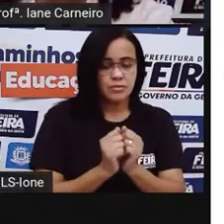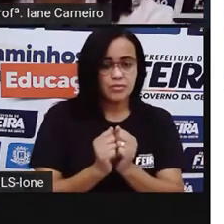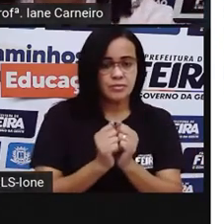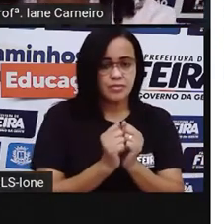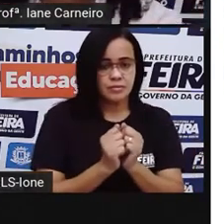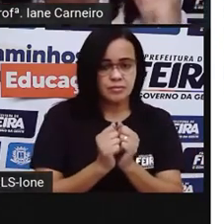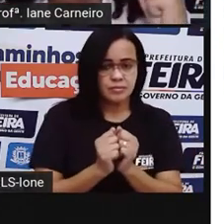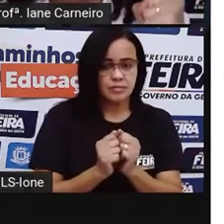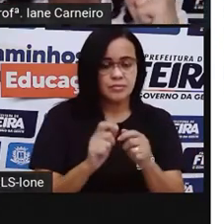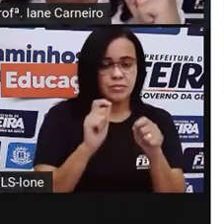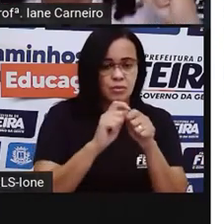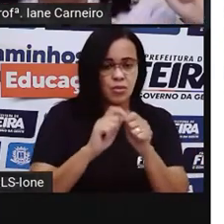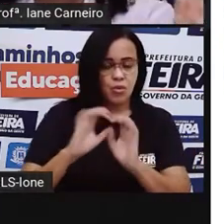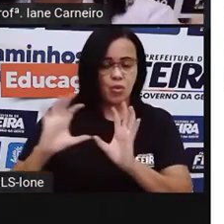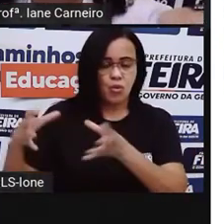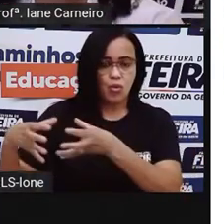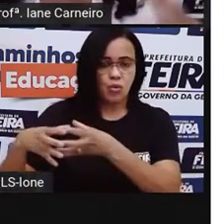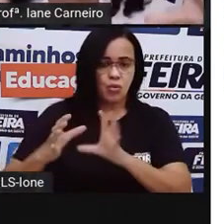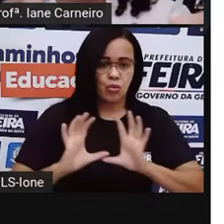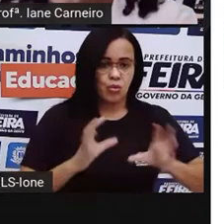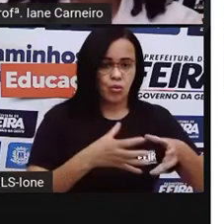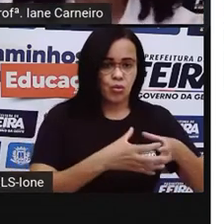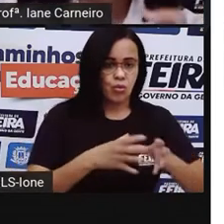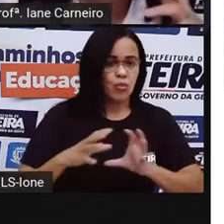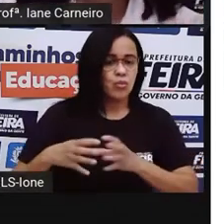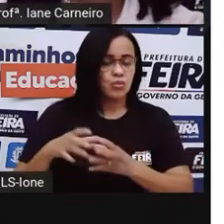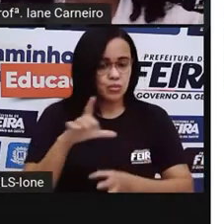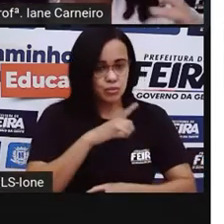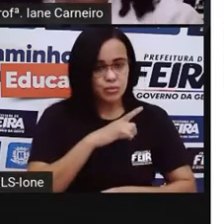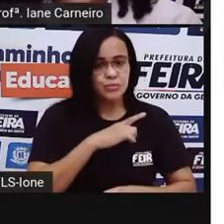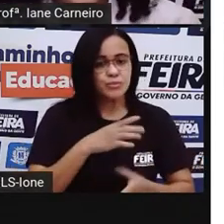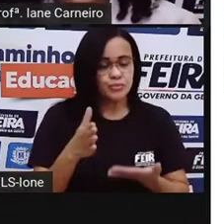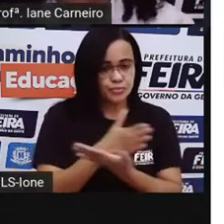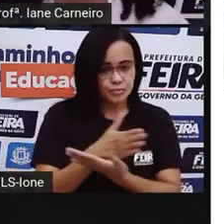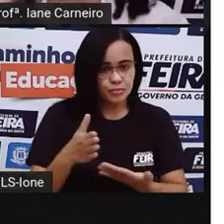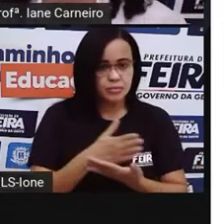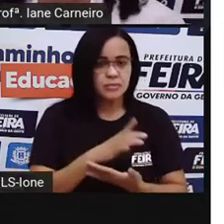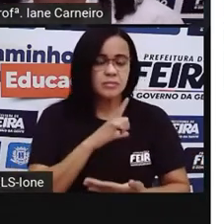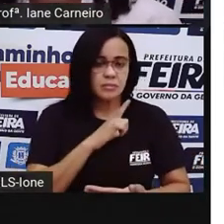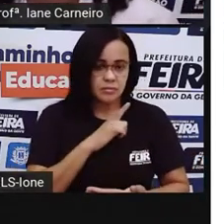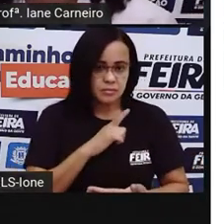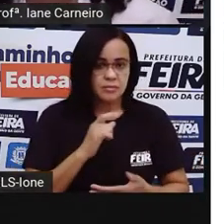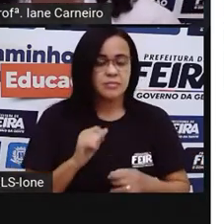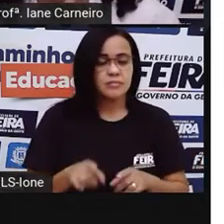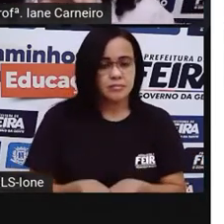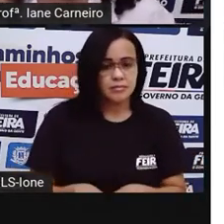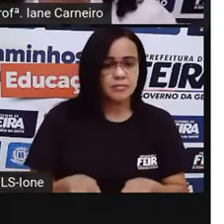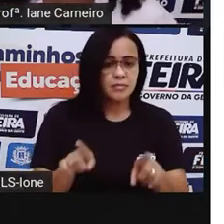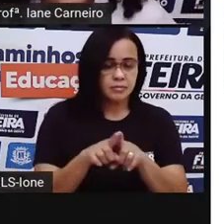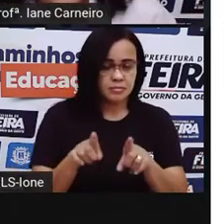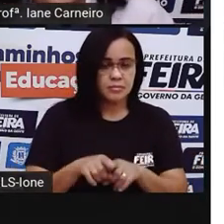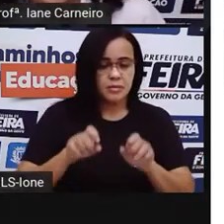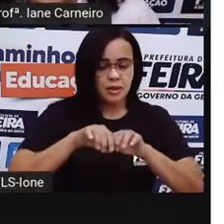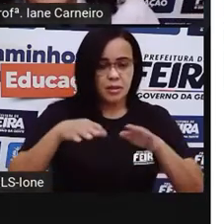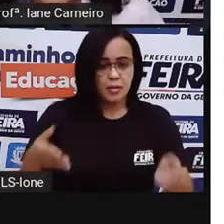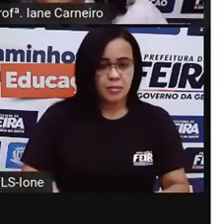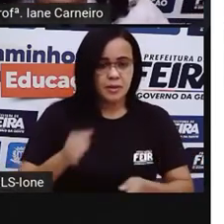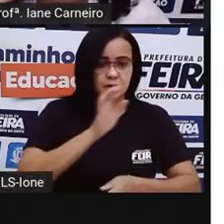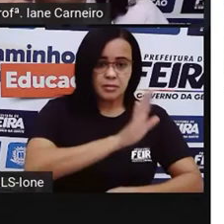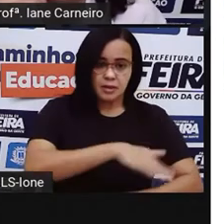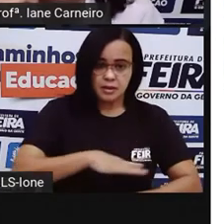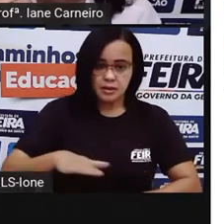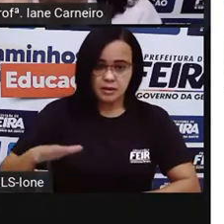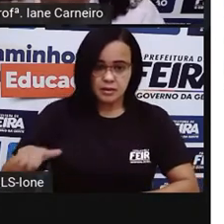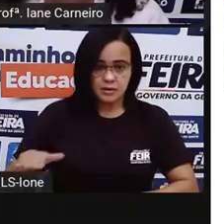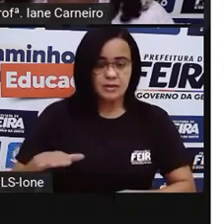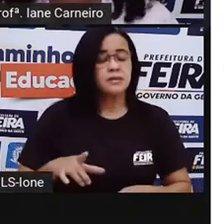grupinhos na educação infantil. Então, sempre um grupinho ali com quatro crianças e em outra mesa mais um outro grupinho